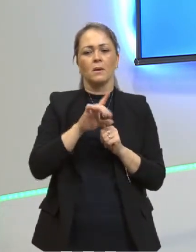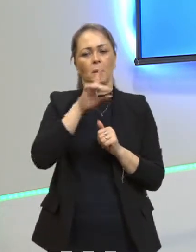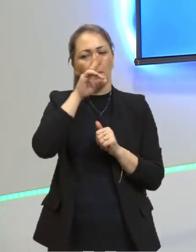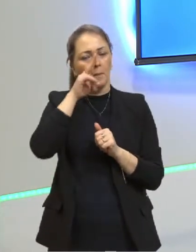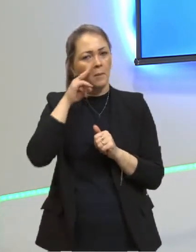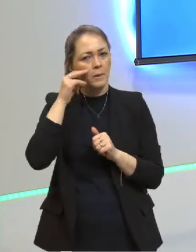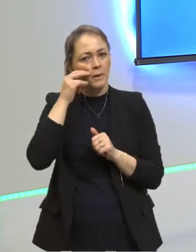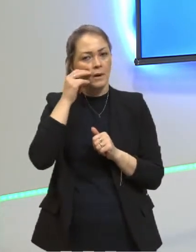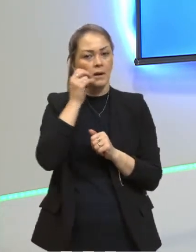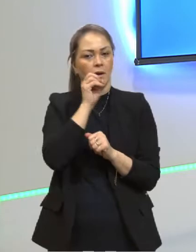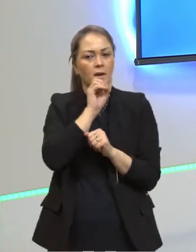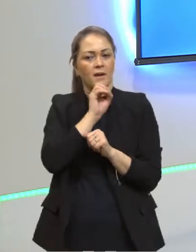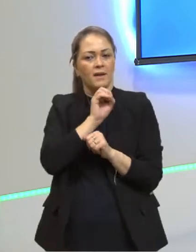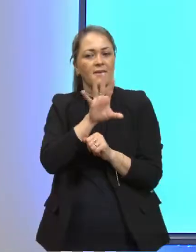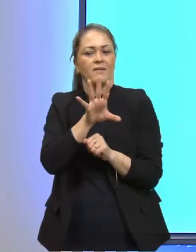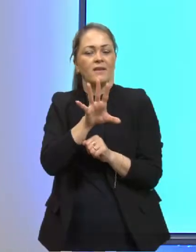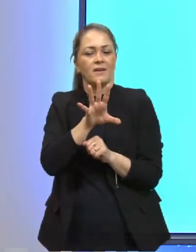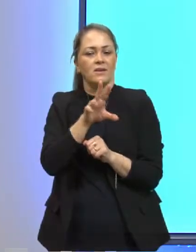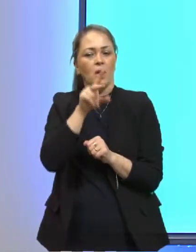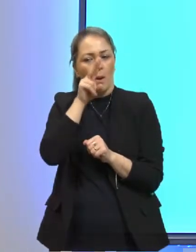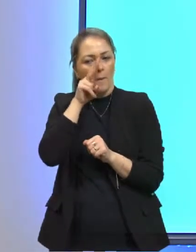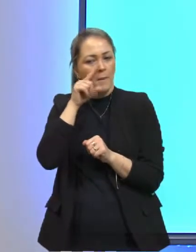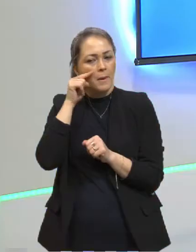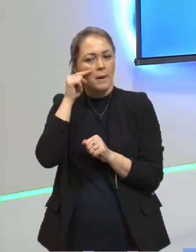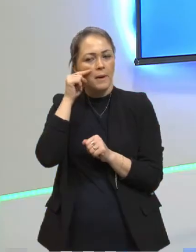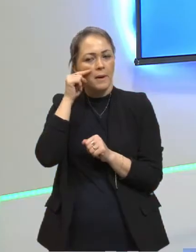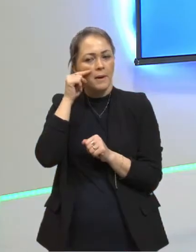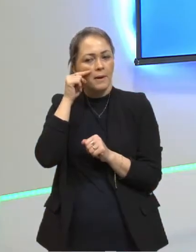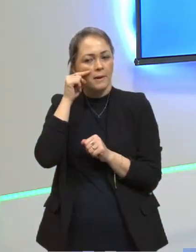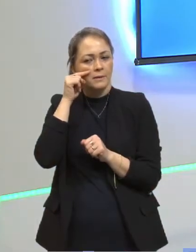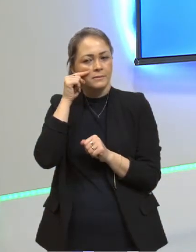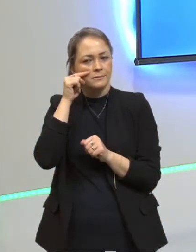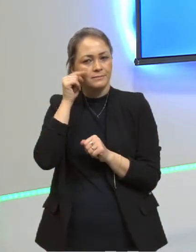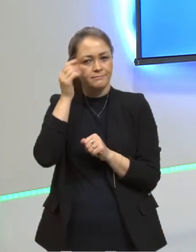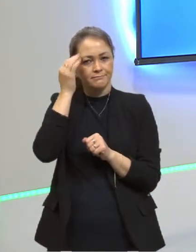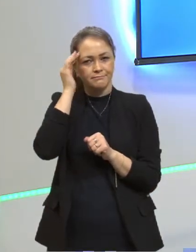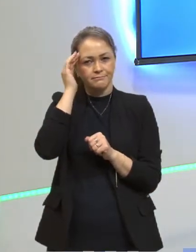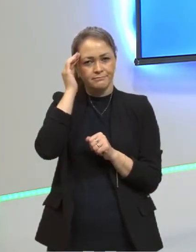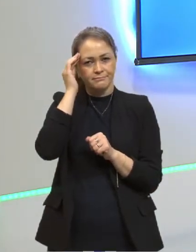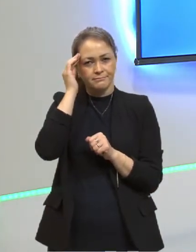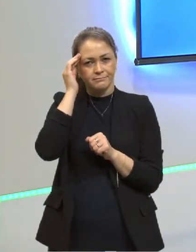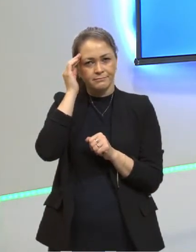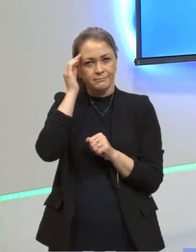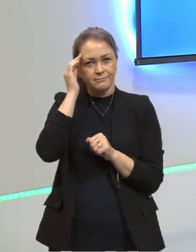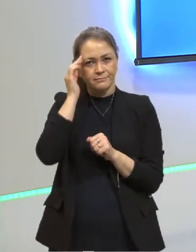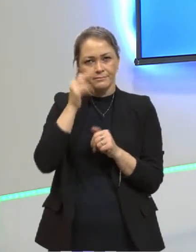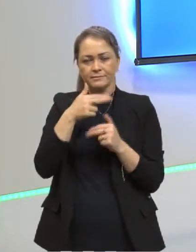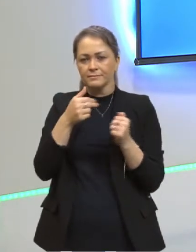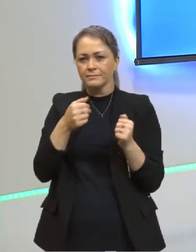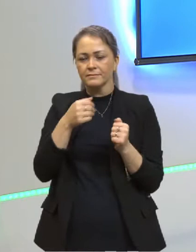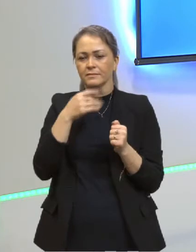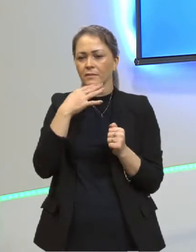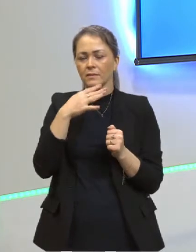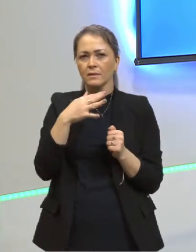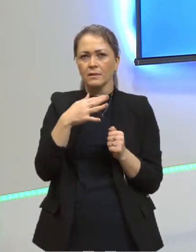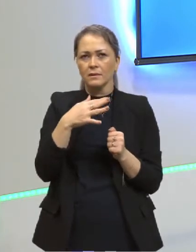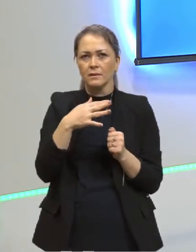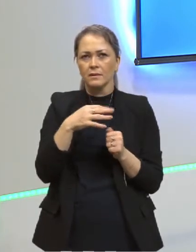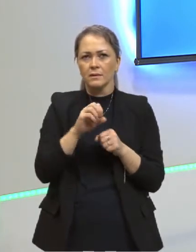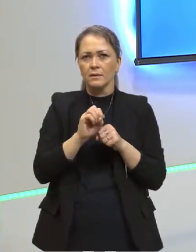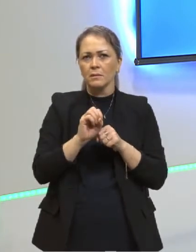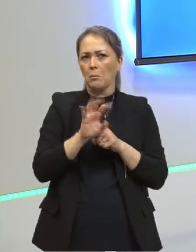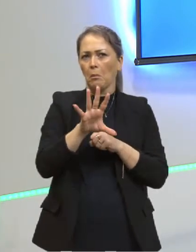reflete somente essa parte da luz branca. Entendeu por as coisas têm cores? Não é que a coisa está emitindo,